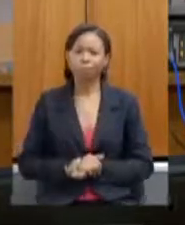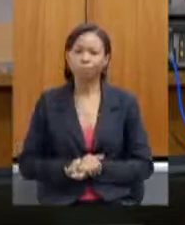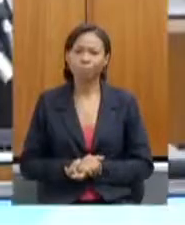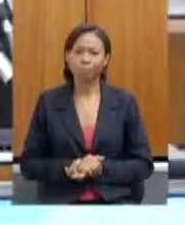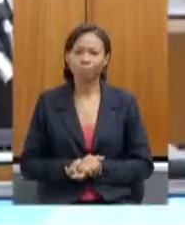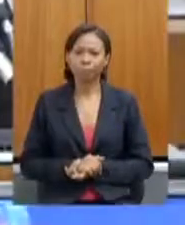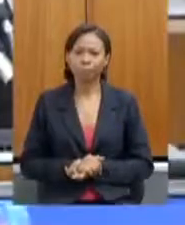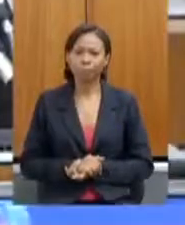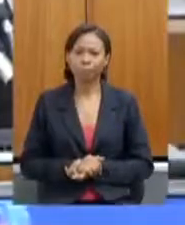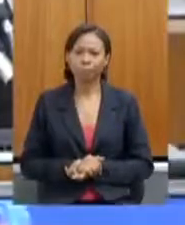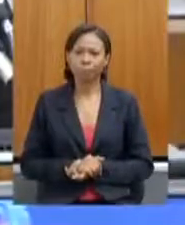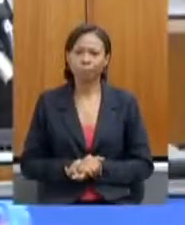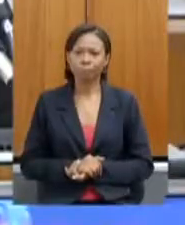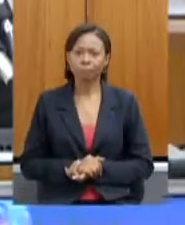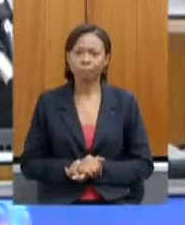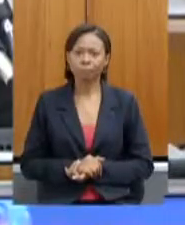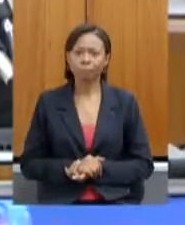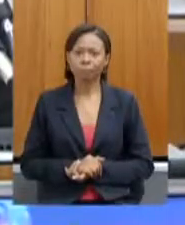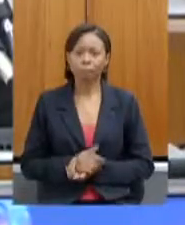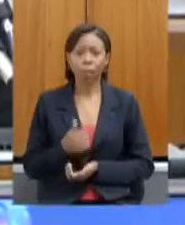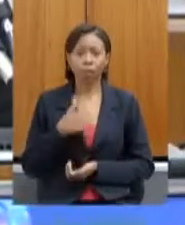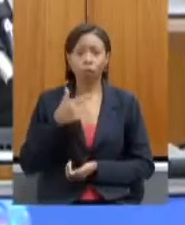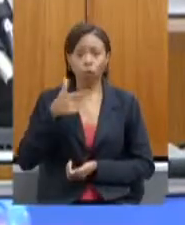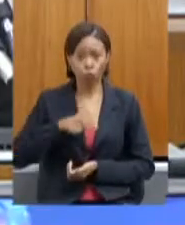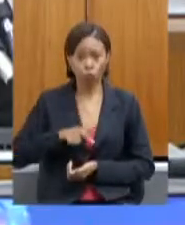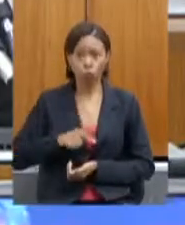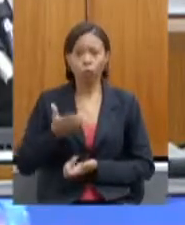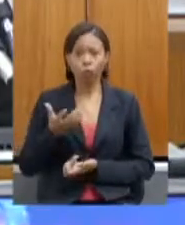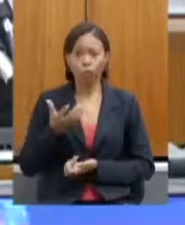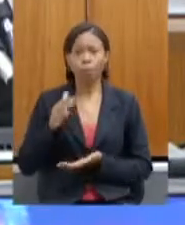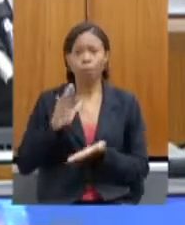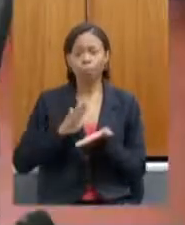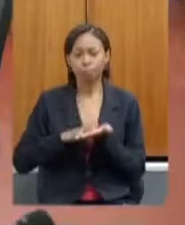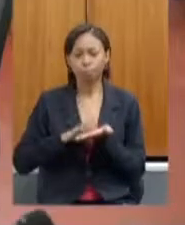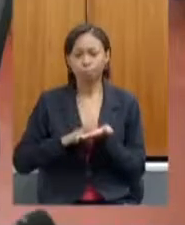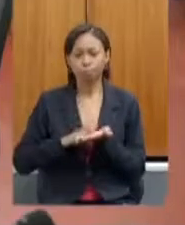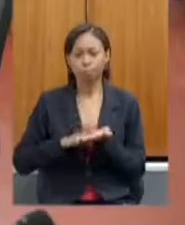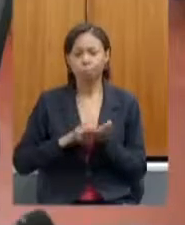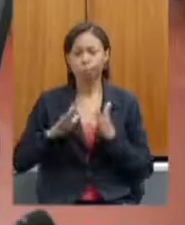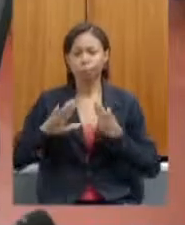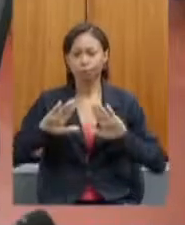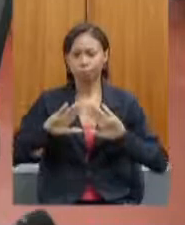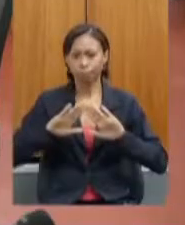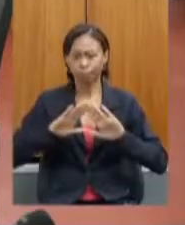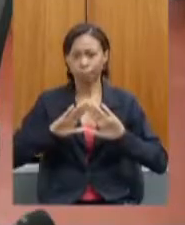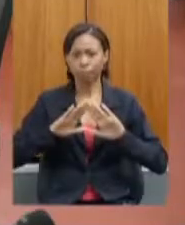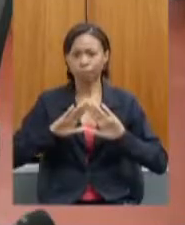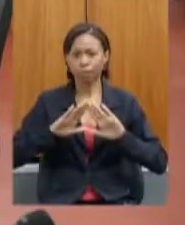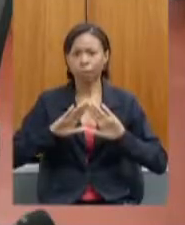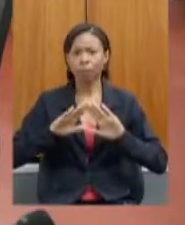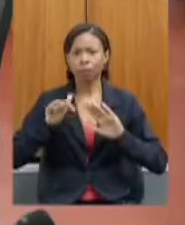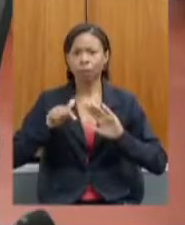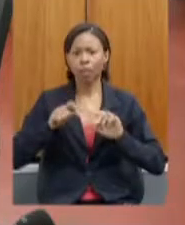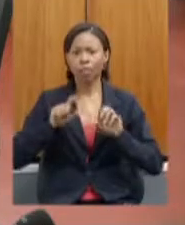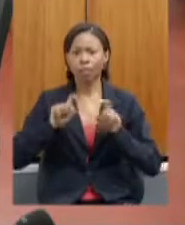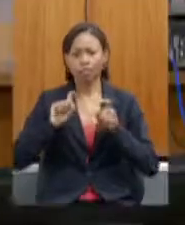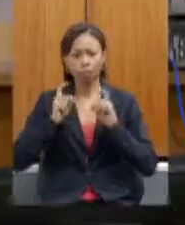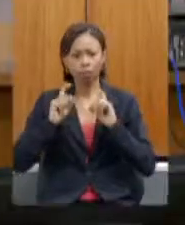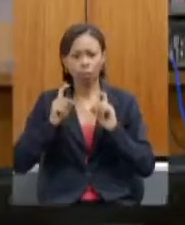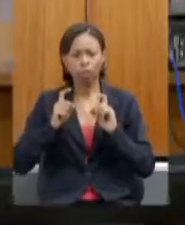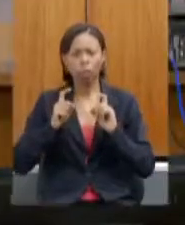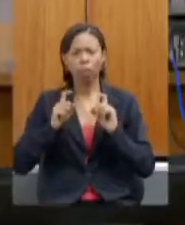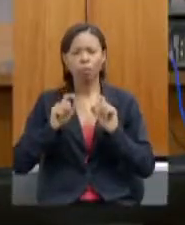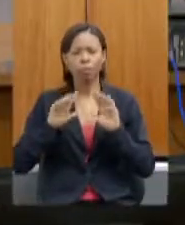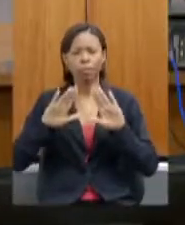Mais uma vez, Sr. Presidente, eu quero parabenizar essa casa por esse processo de Assembleia Fiscaliza e esse é mais um